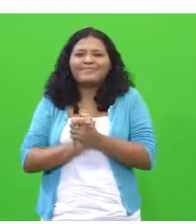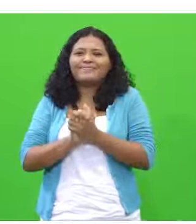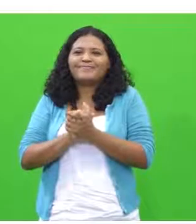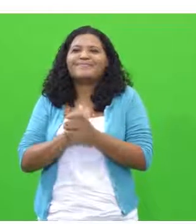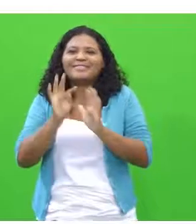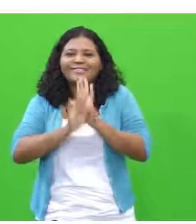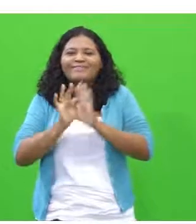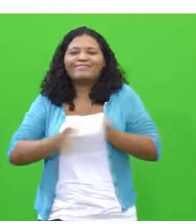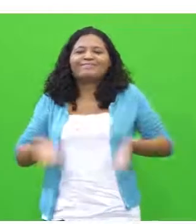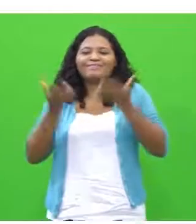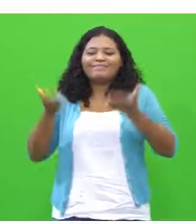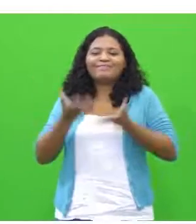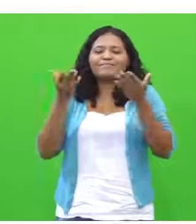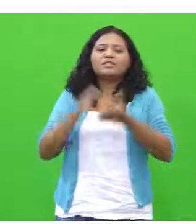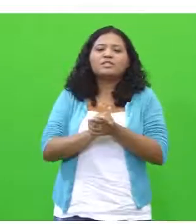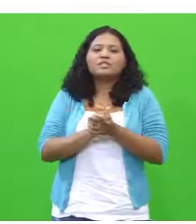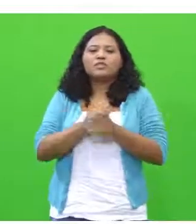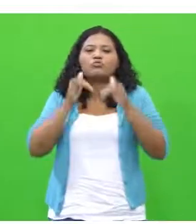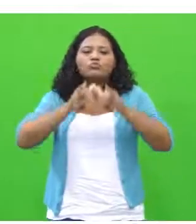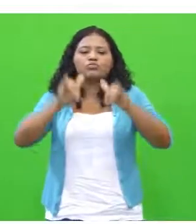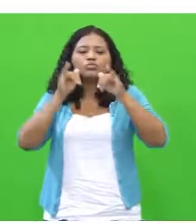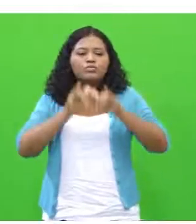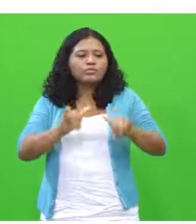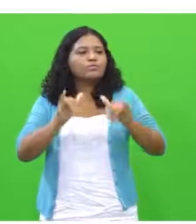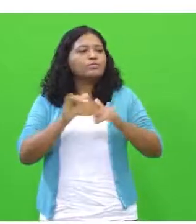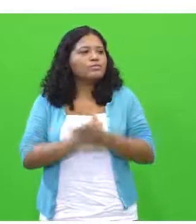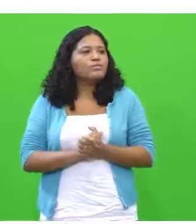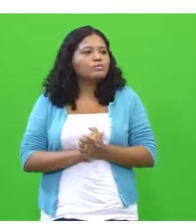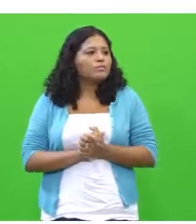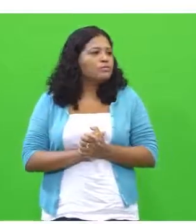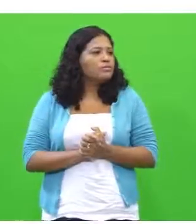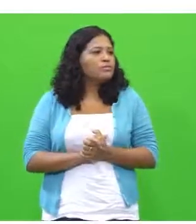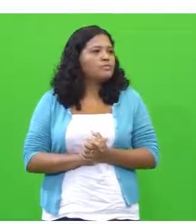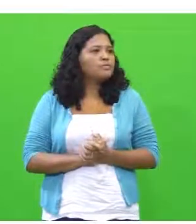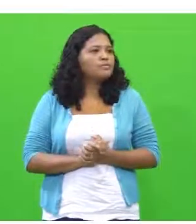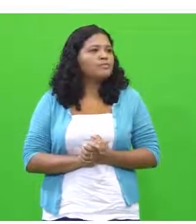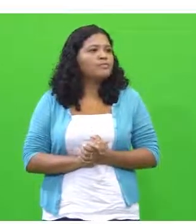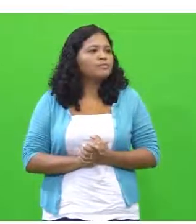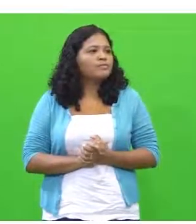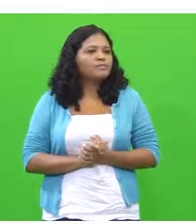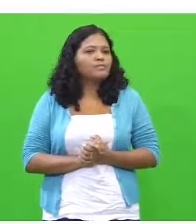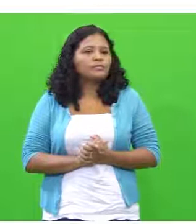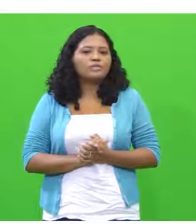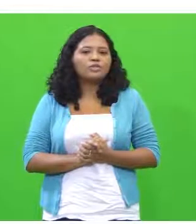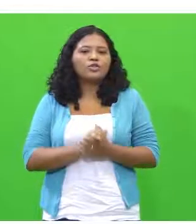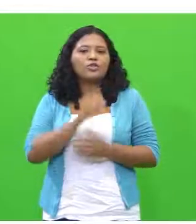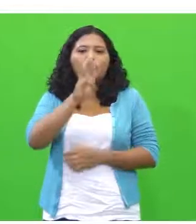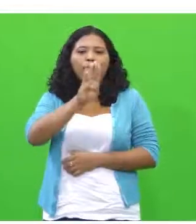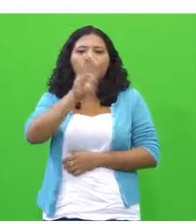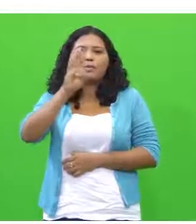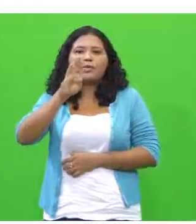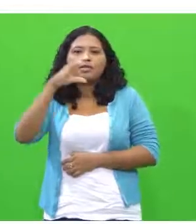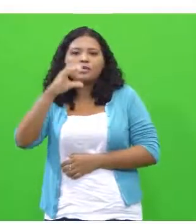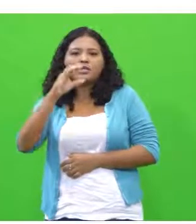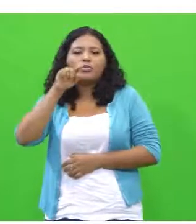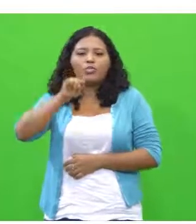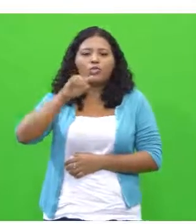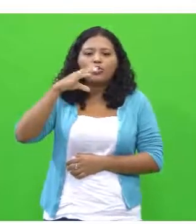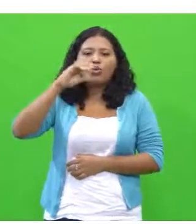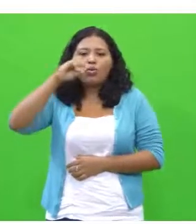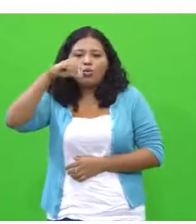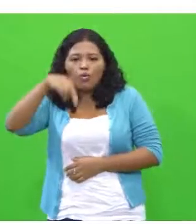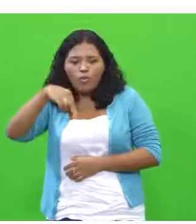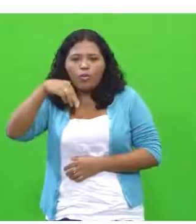que foi publicado no... É uma notícia, No blog, no bbc.co.uk.